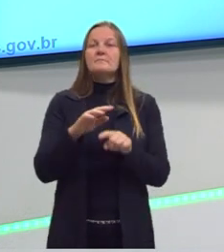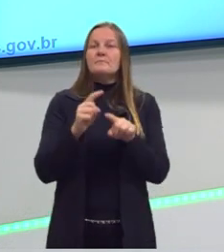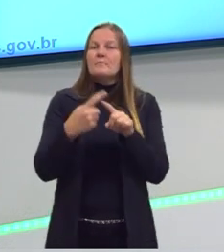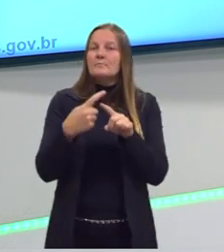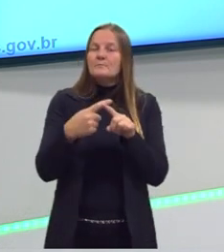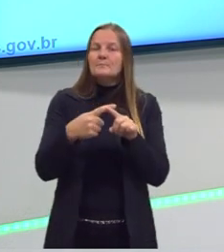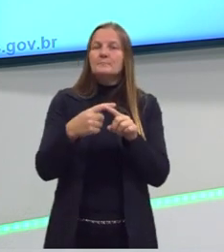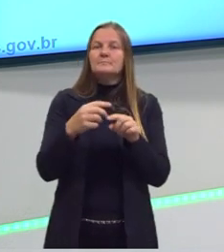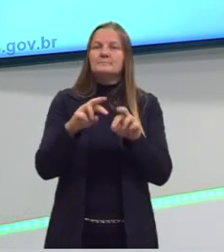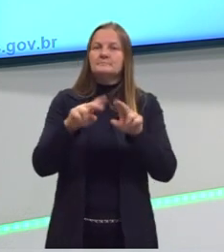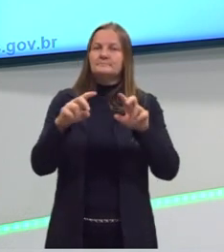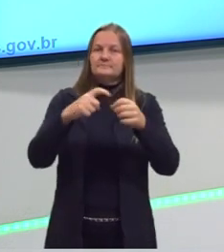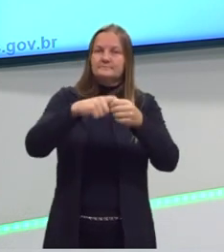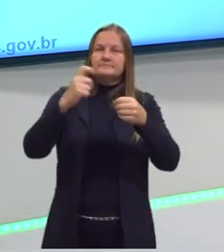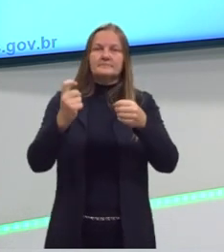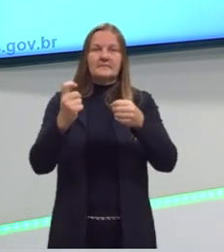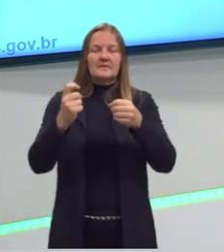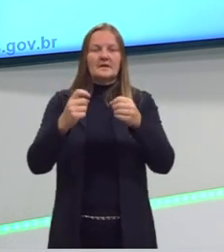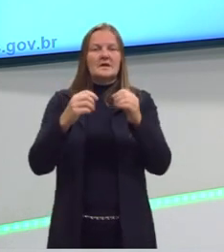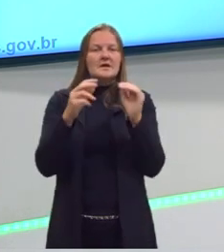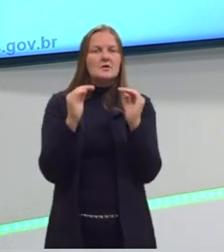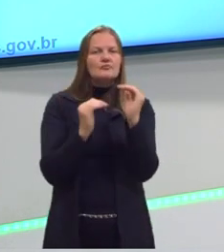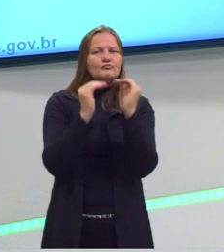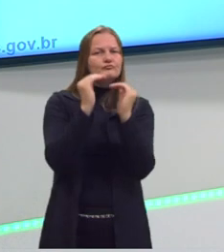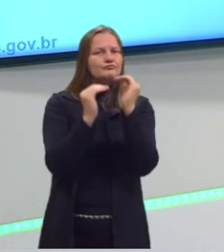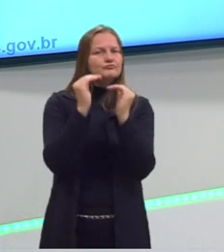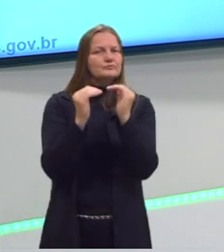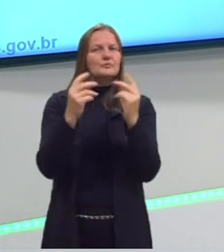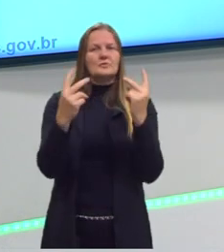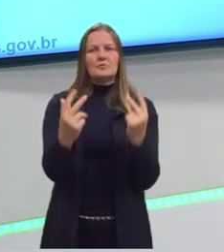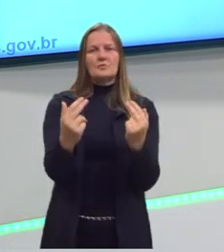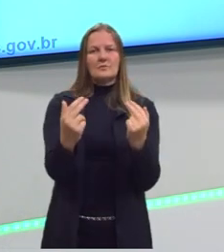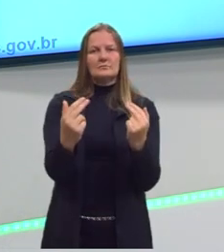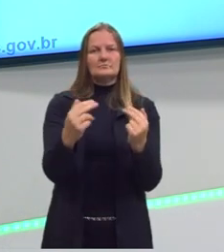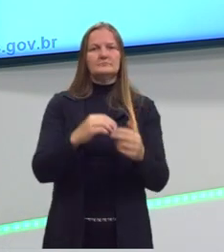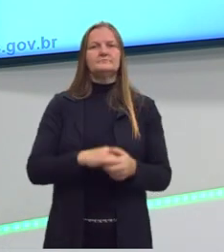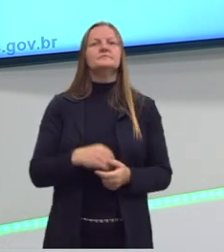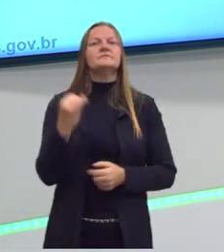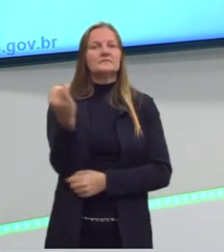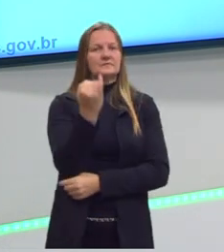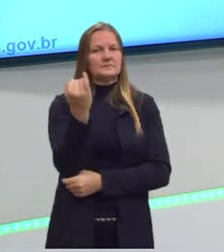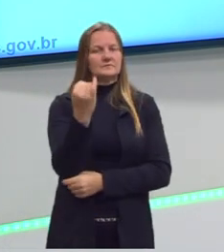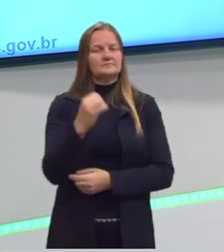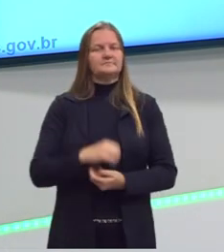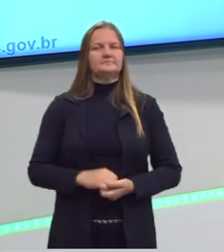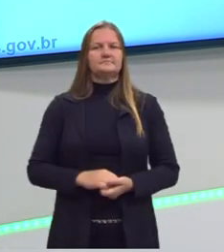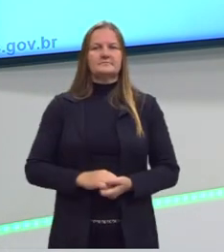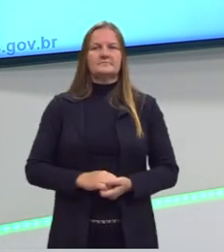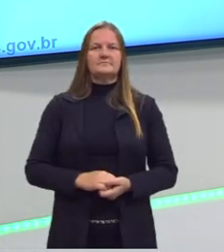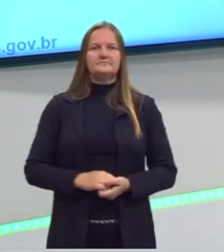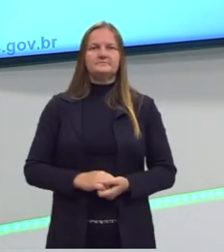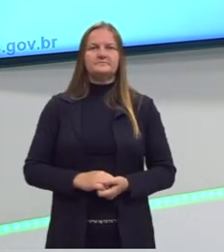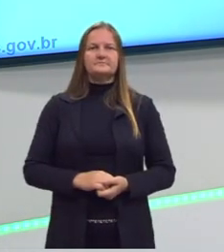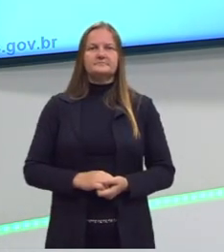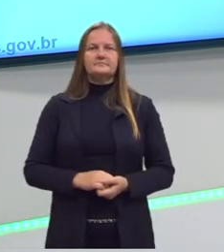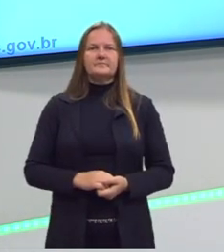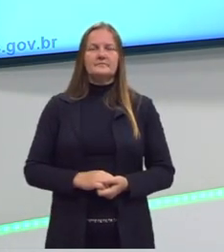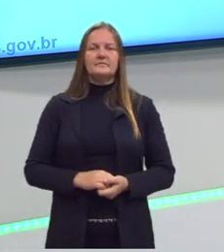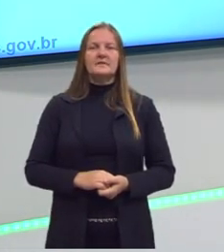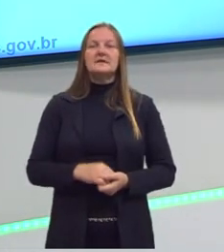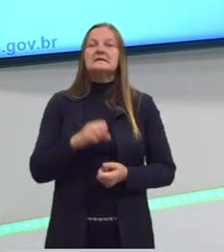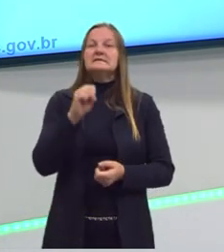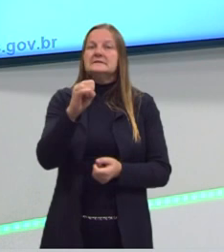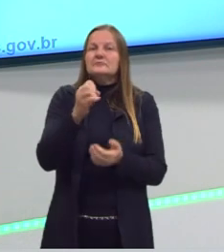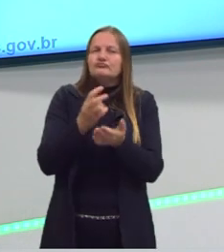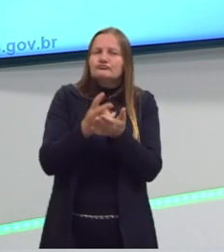reação, ela sempre vai ocorrer na mesma proporção. Isso é a segunda lei. Seguindo essas duas leis,